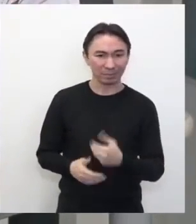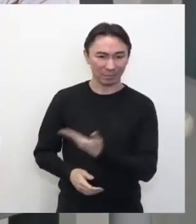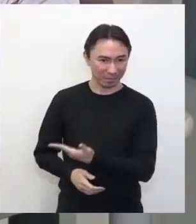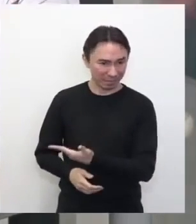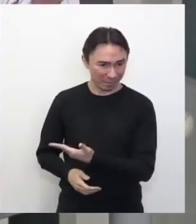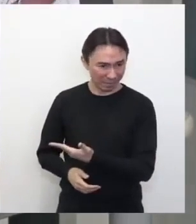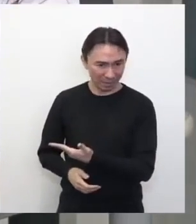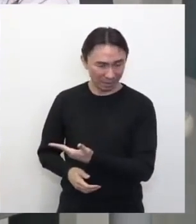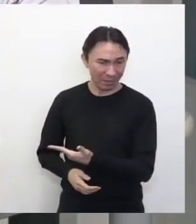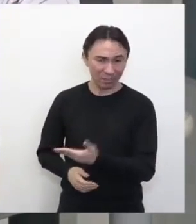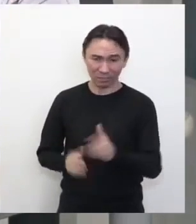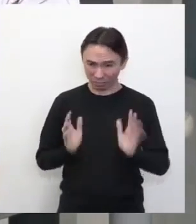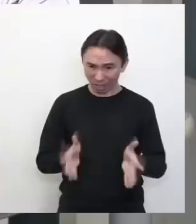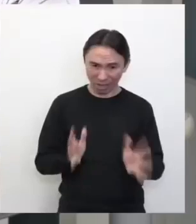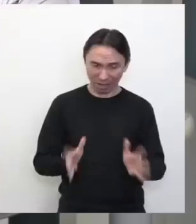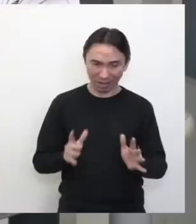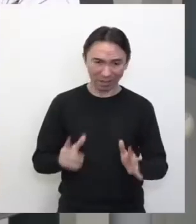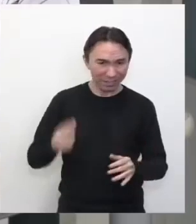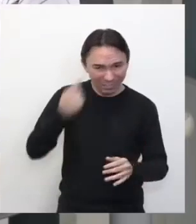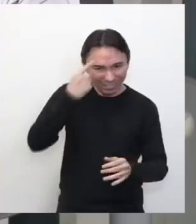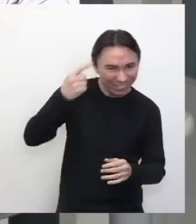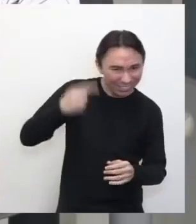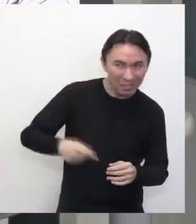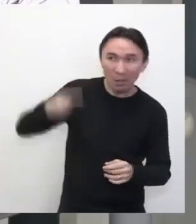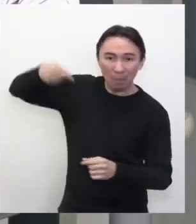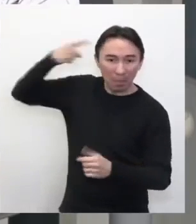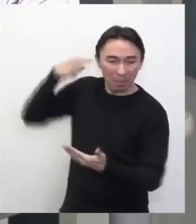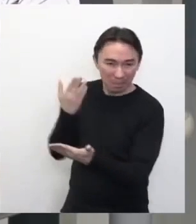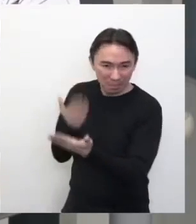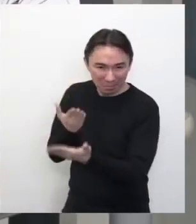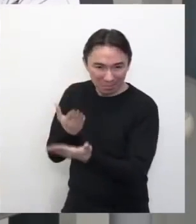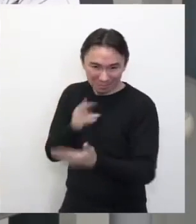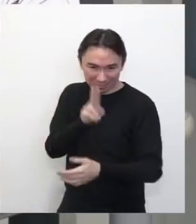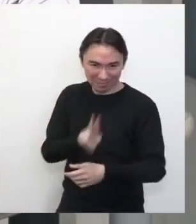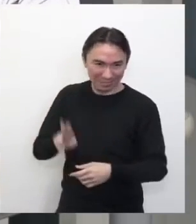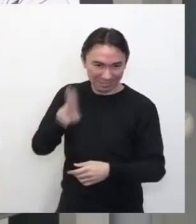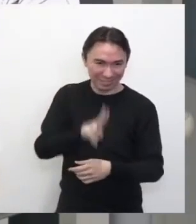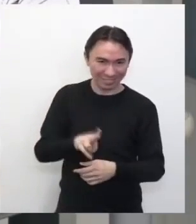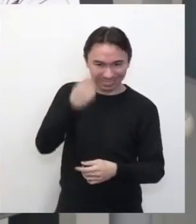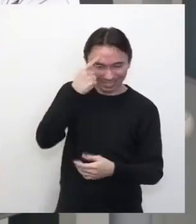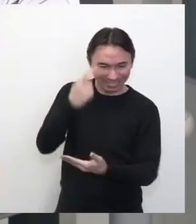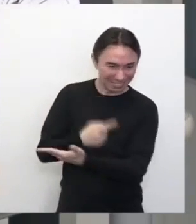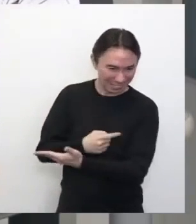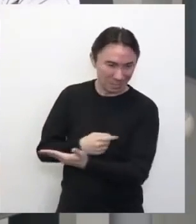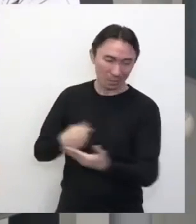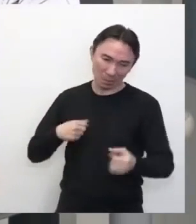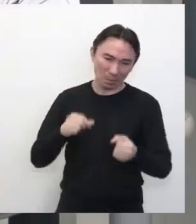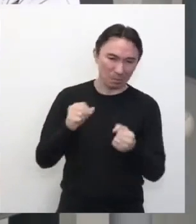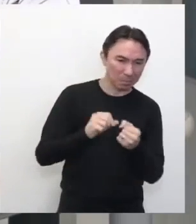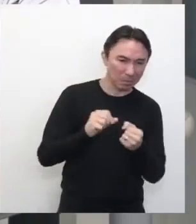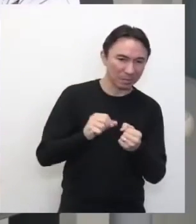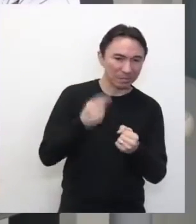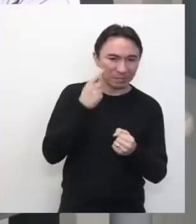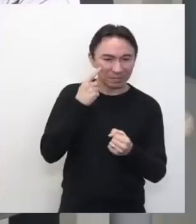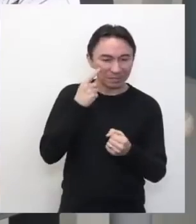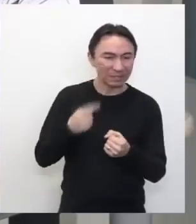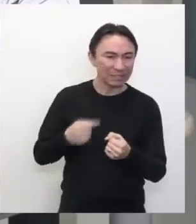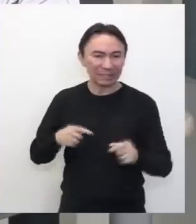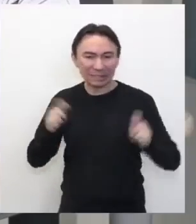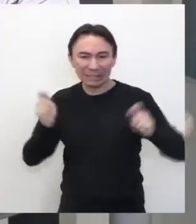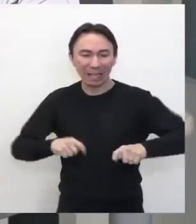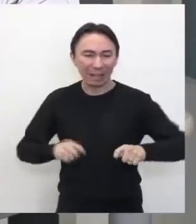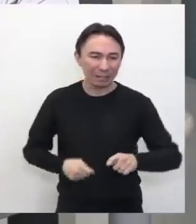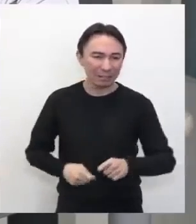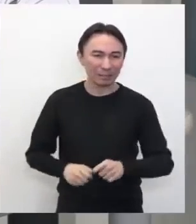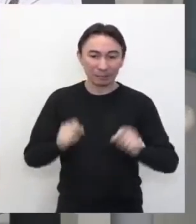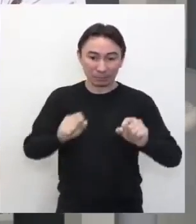transferidor que nós utilizamos na aula passada. Então, eu construí esse transferidor. Eu vou até pedir ver se o câmera consegue dar um zoom aqui maior.